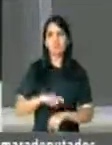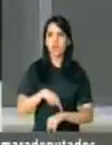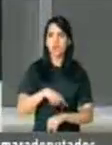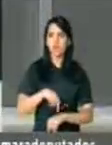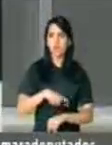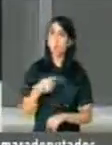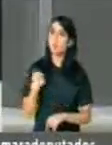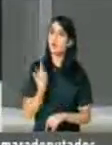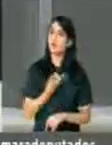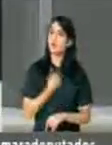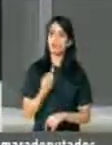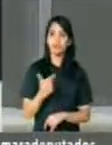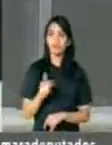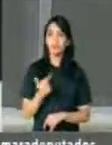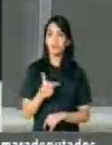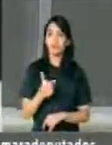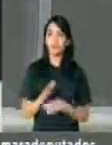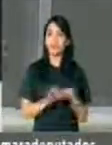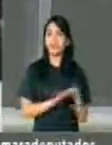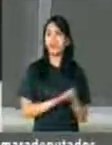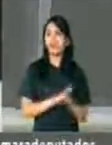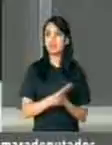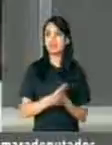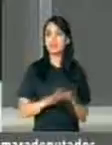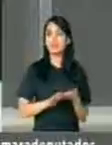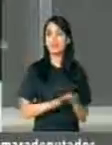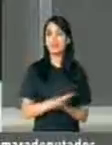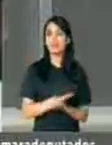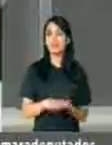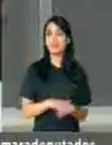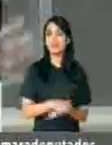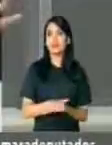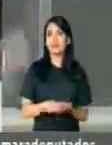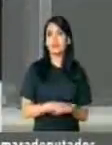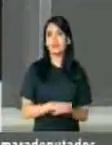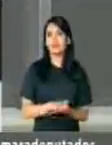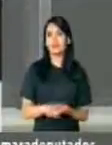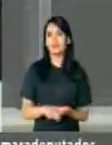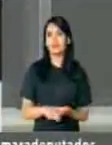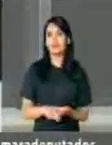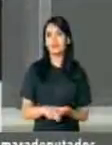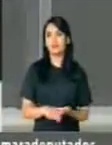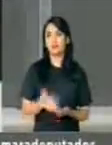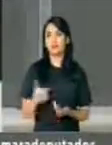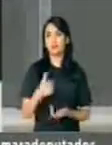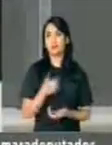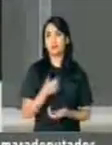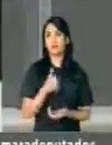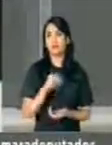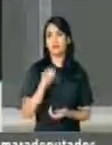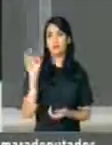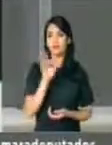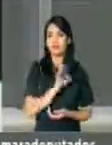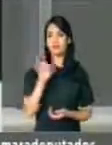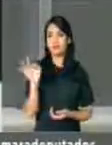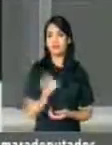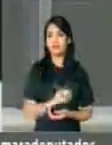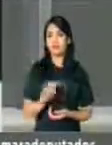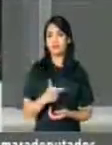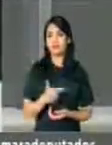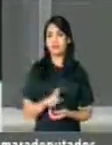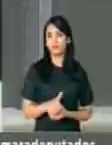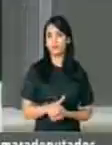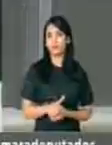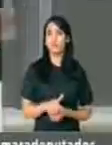não temos ainda nem, nós não temos nem 10%, nós temos 90% de